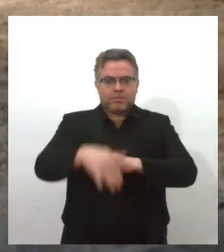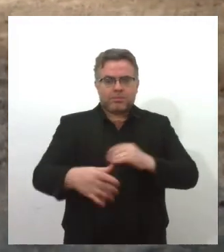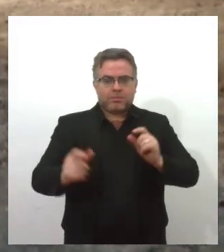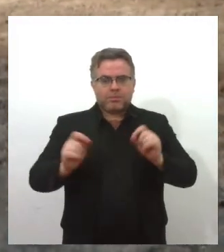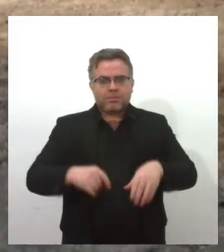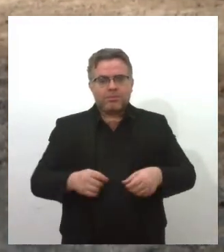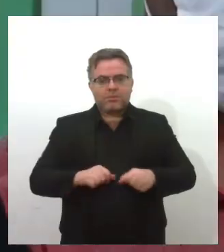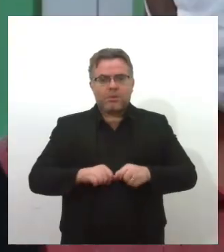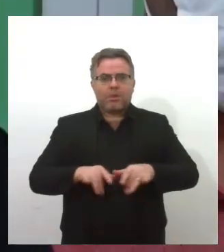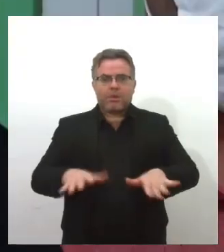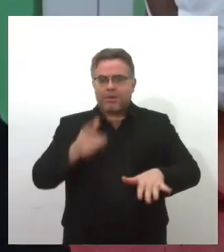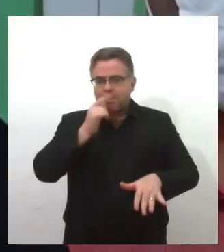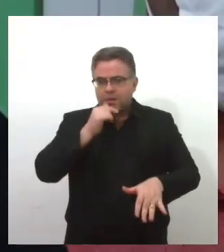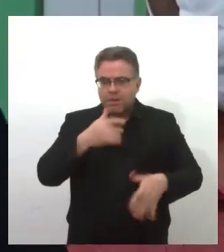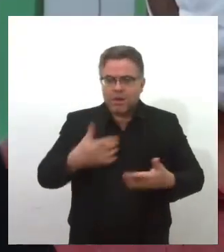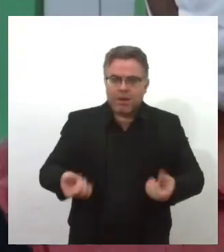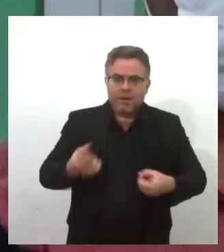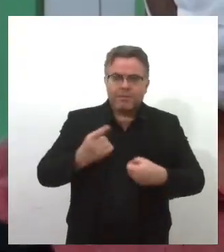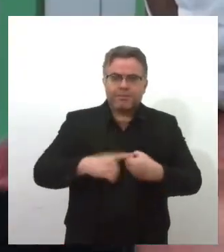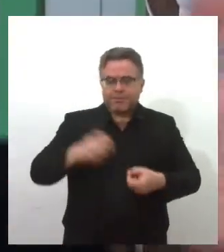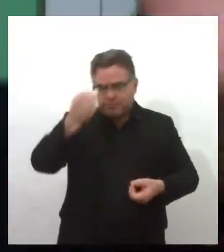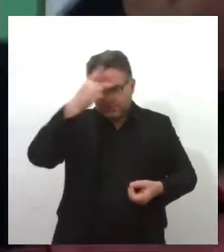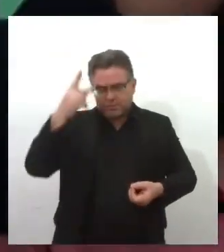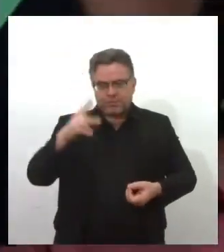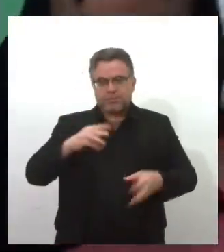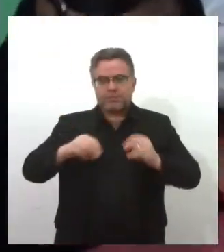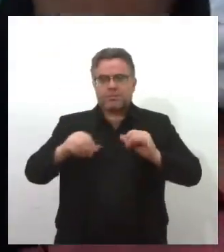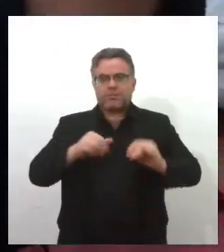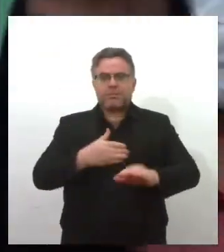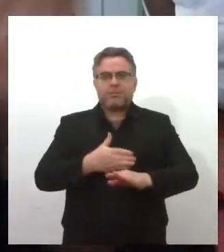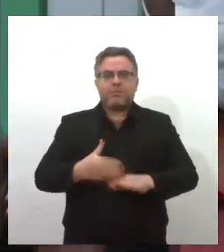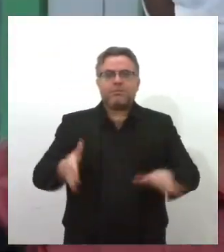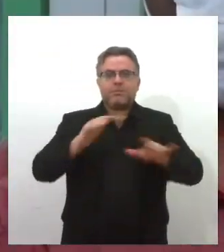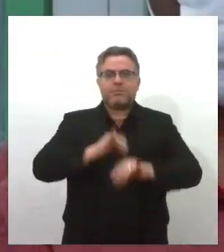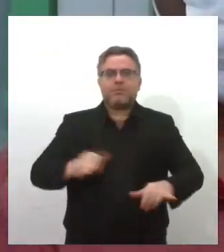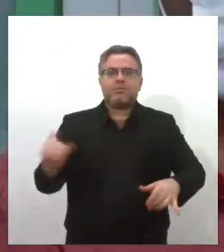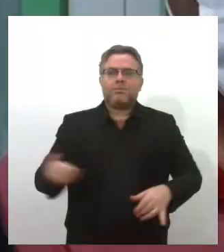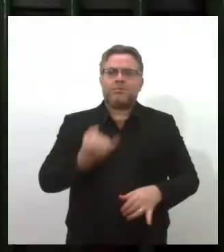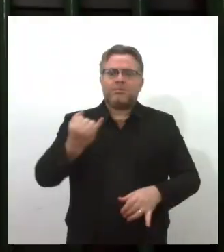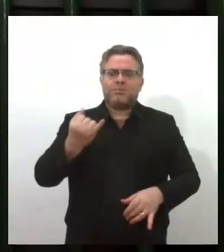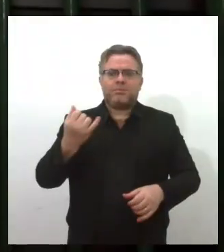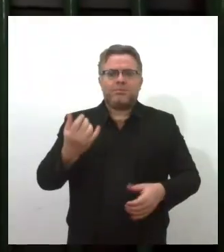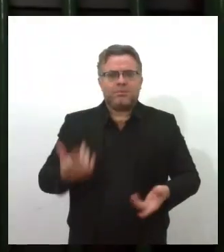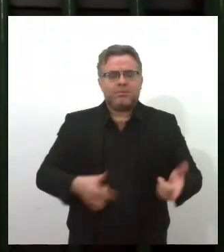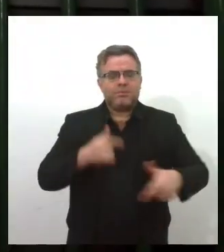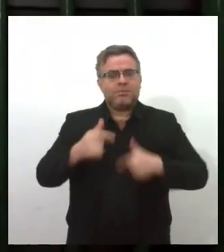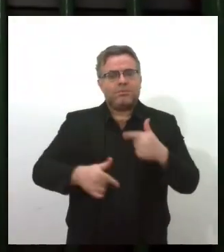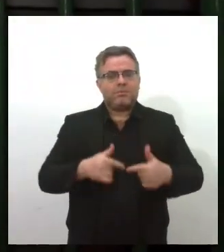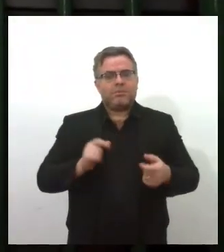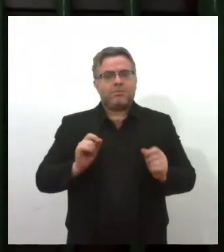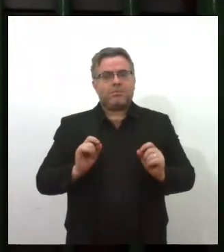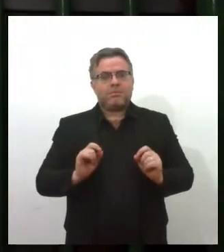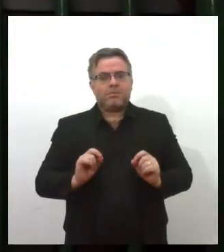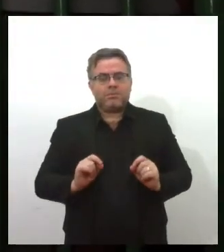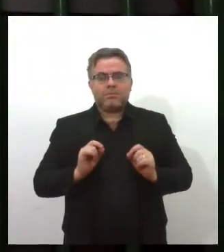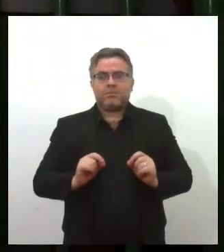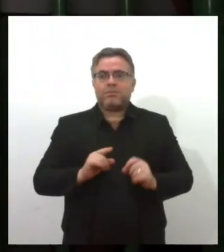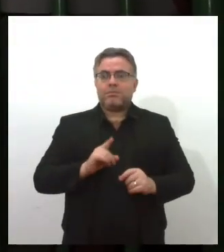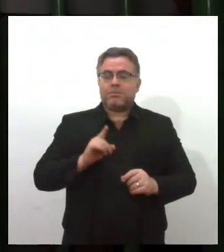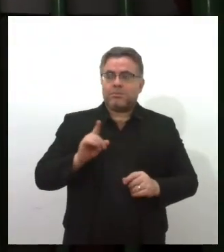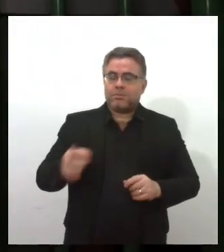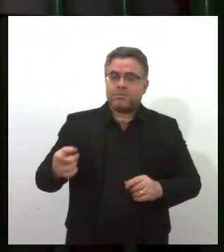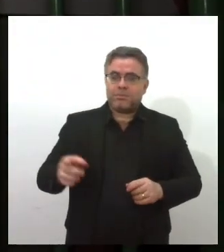abastecimento de água. O prefeito de Areia Branca falou sobre a importância do trabalho realizado. Vocês que vieram lá da BR